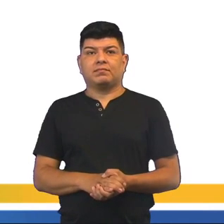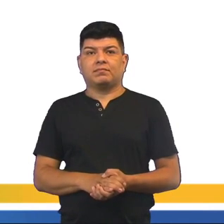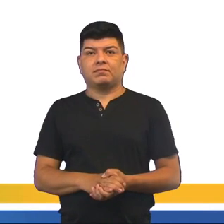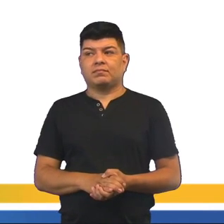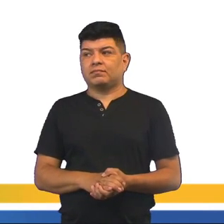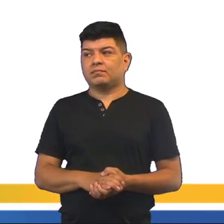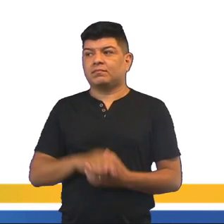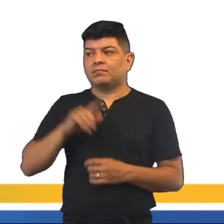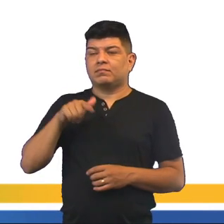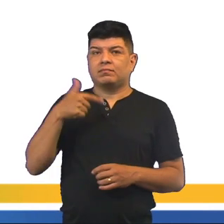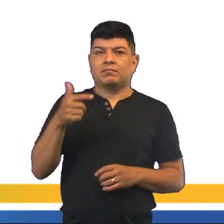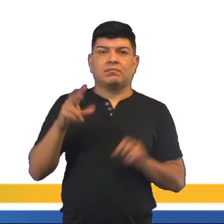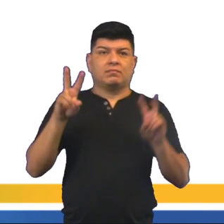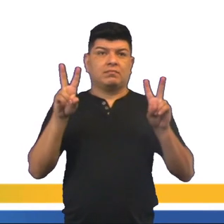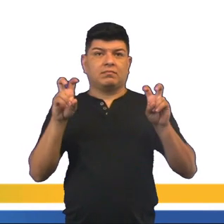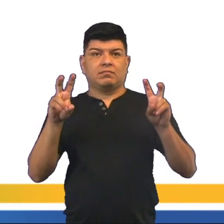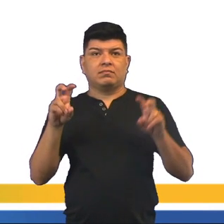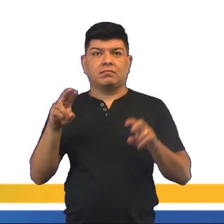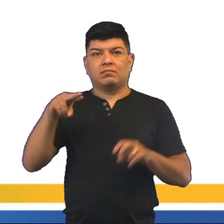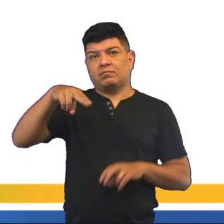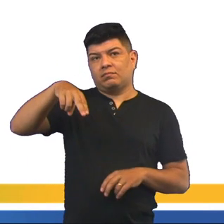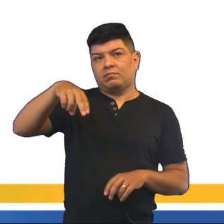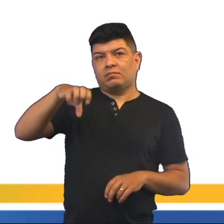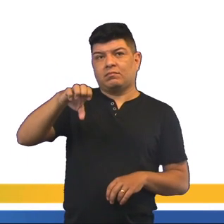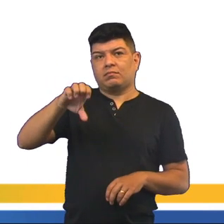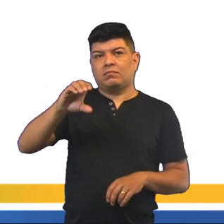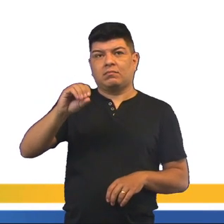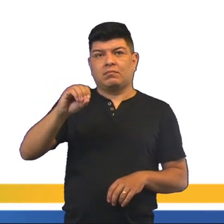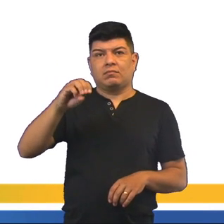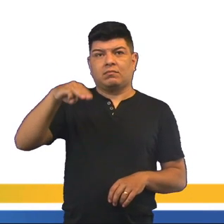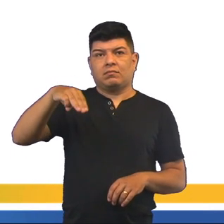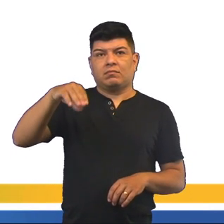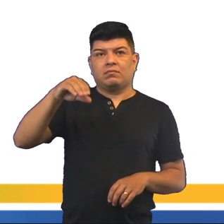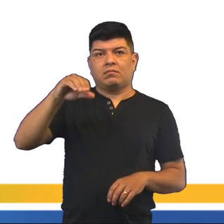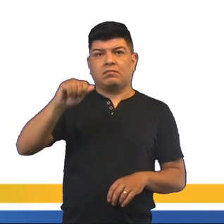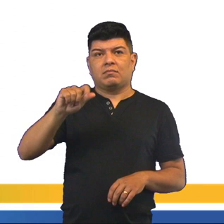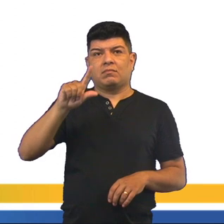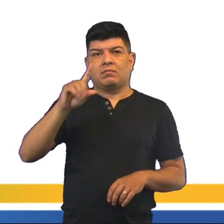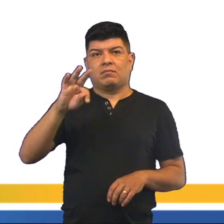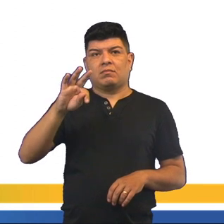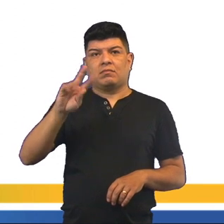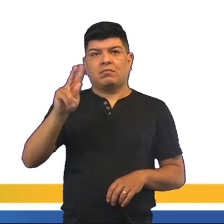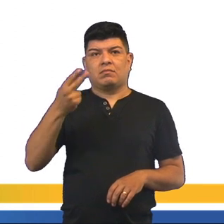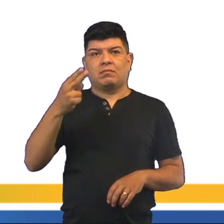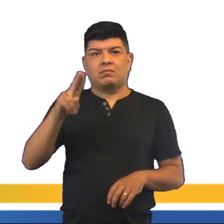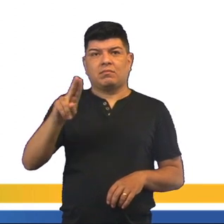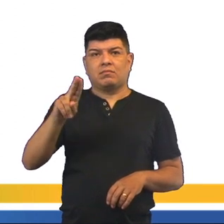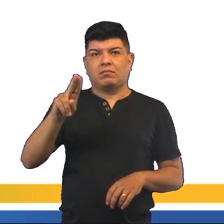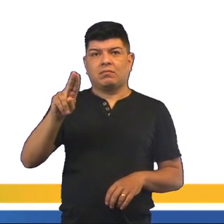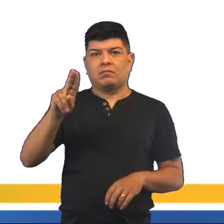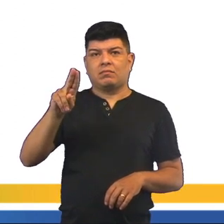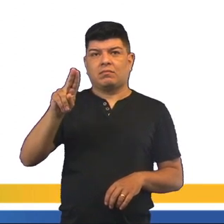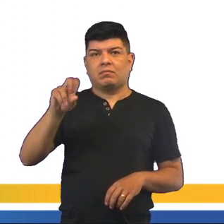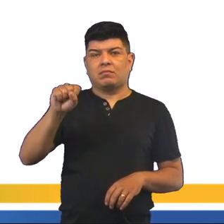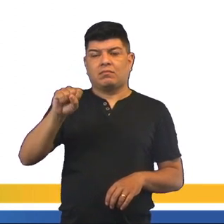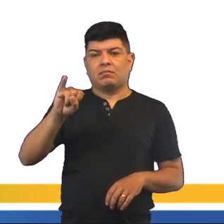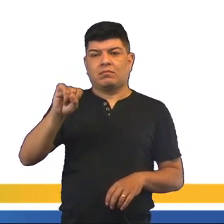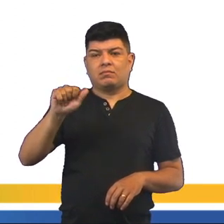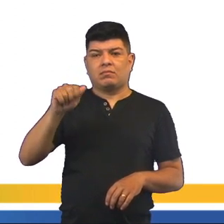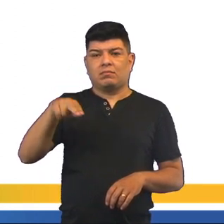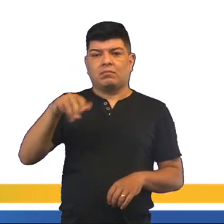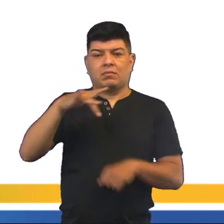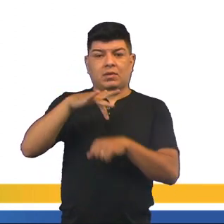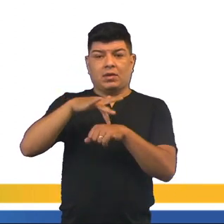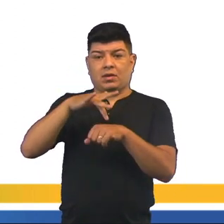E vamos para a teoria neomaltusiana. O que teria a teoria neomaltusiana? Ele atribuía a culpa pela